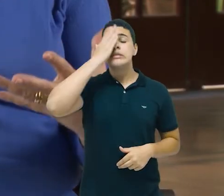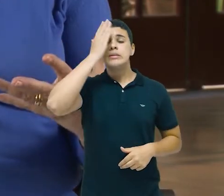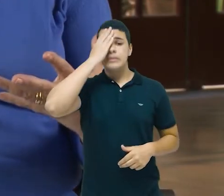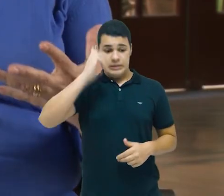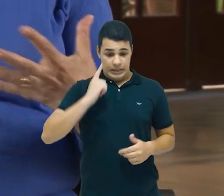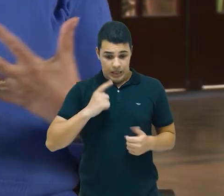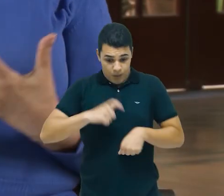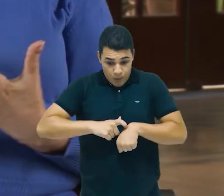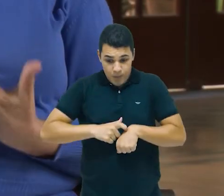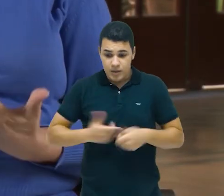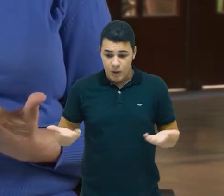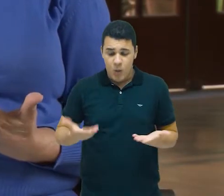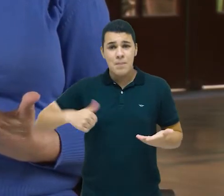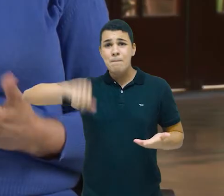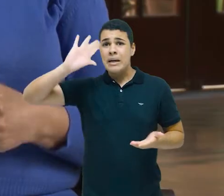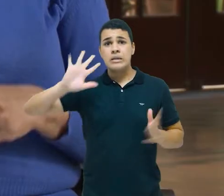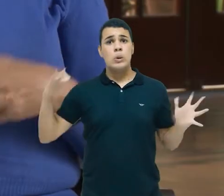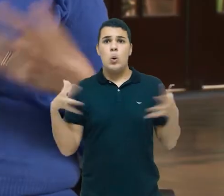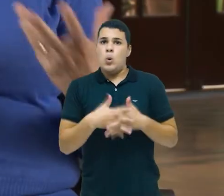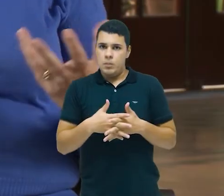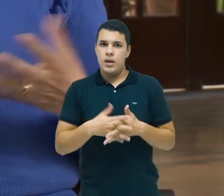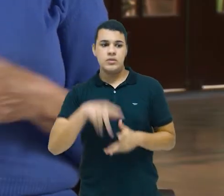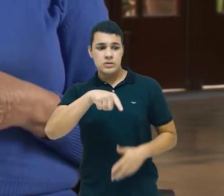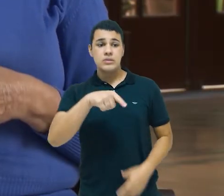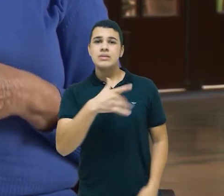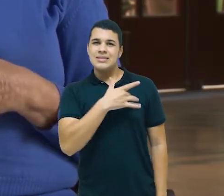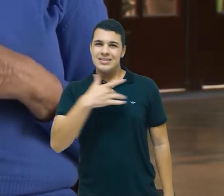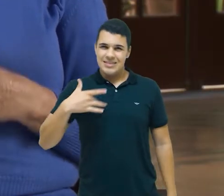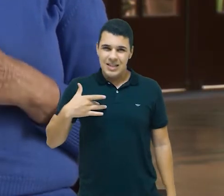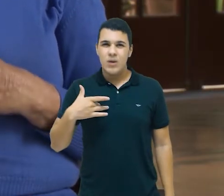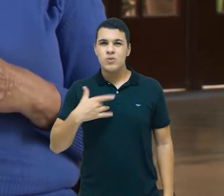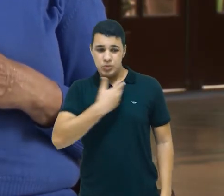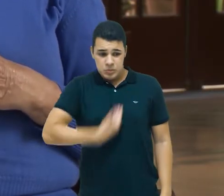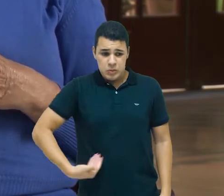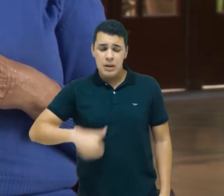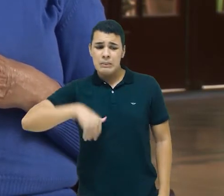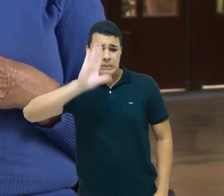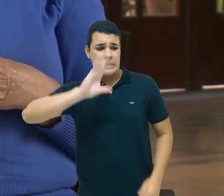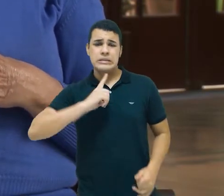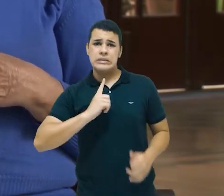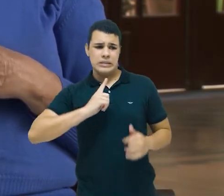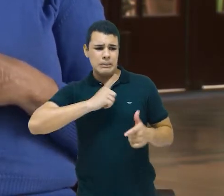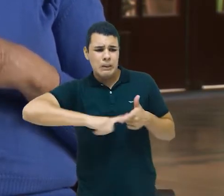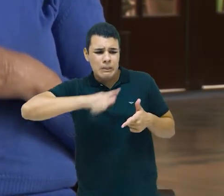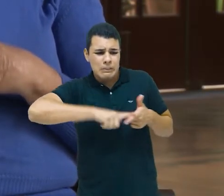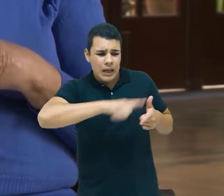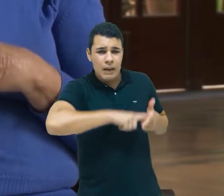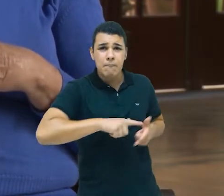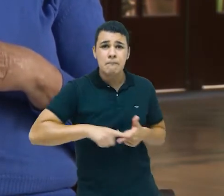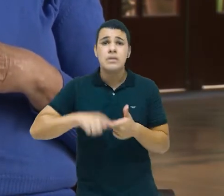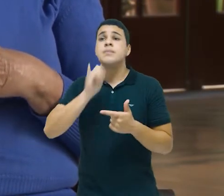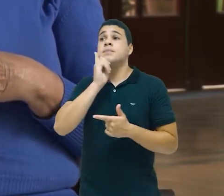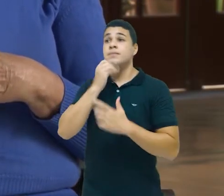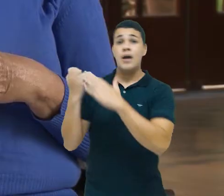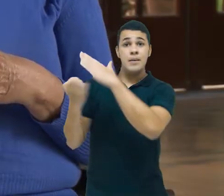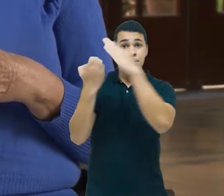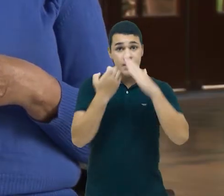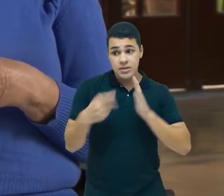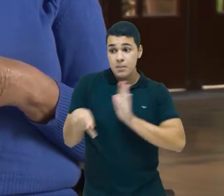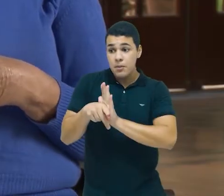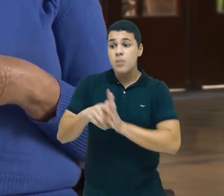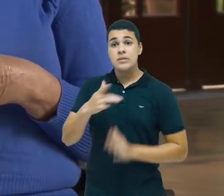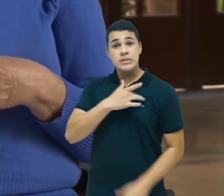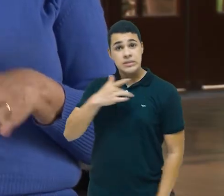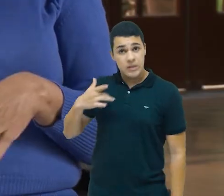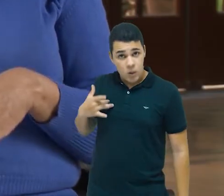mais complexo, né? Um sistema de saúde no qual existem grandes grupos econômicos. As empresas da saúde, elas são